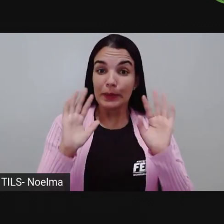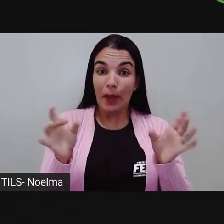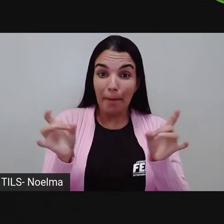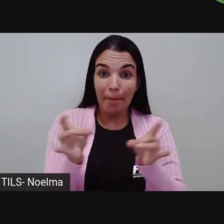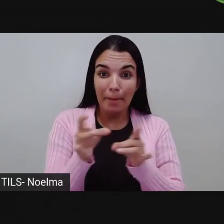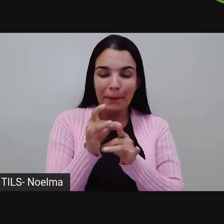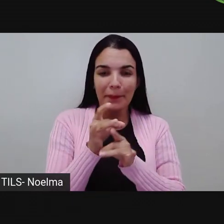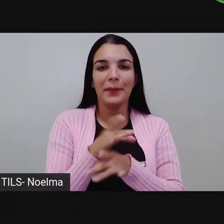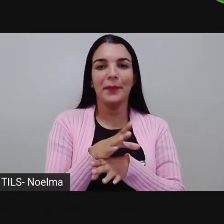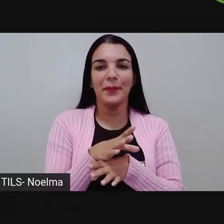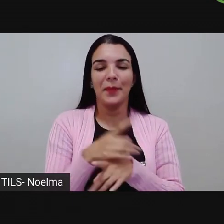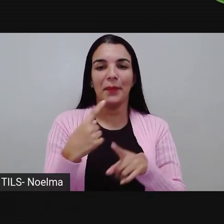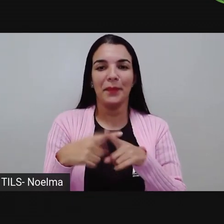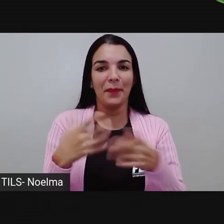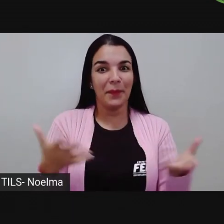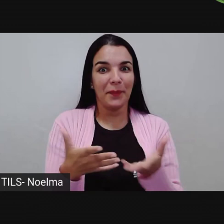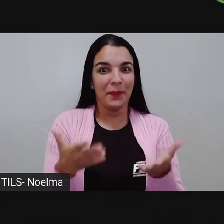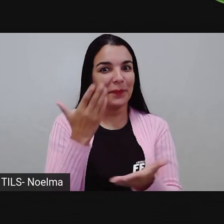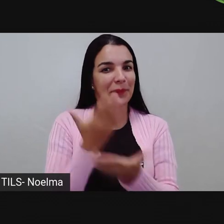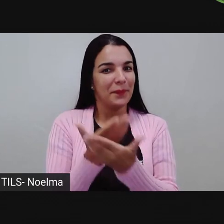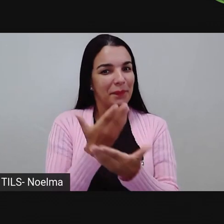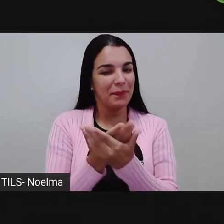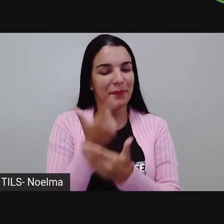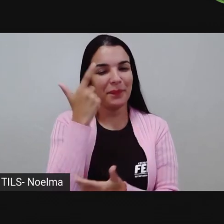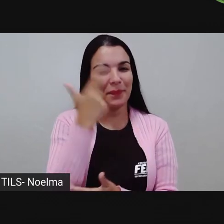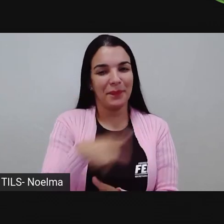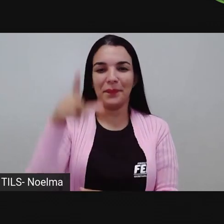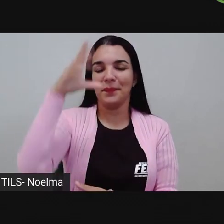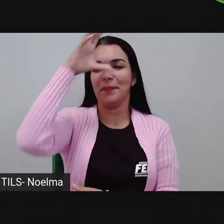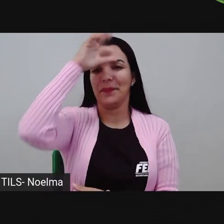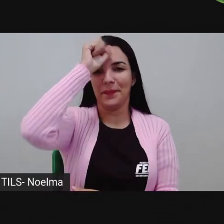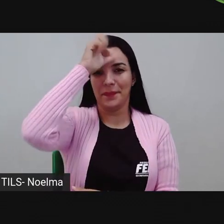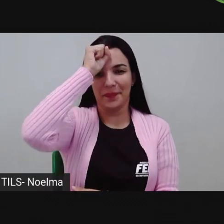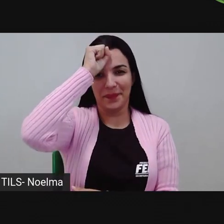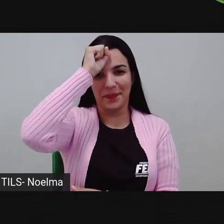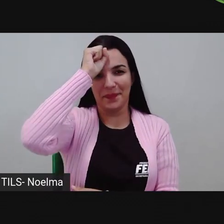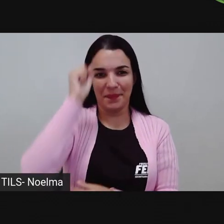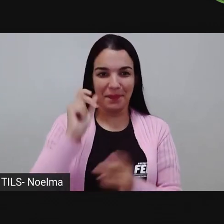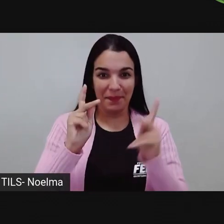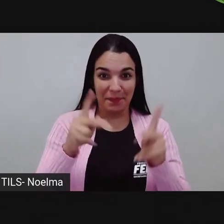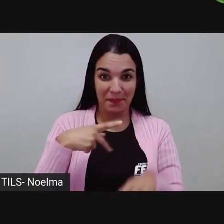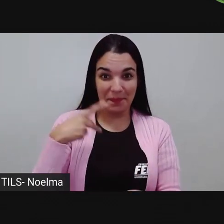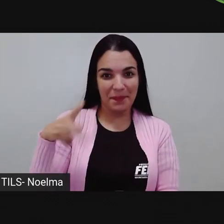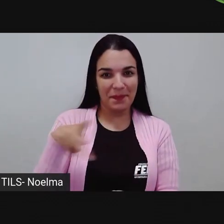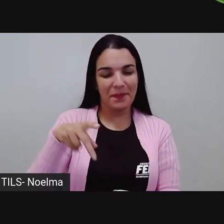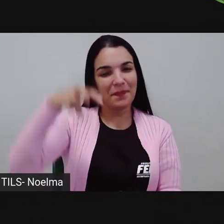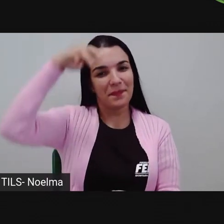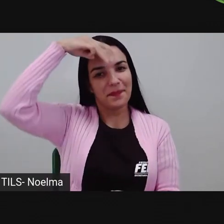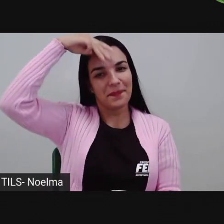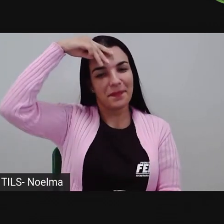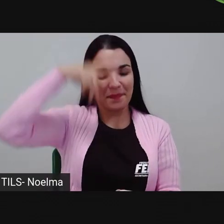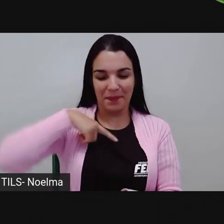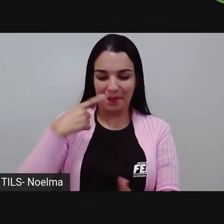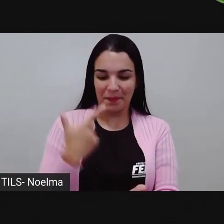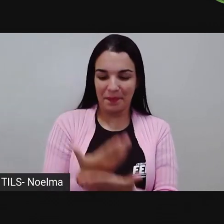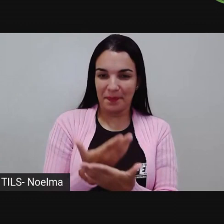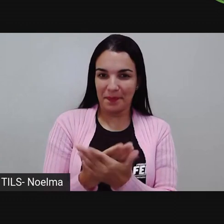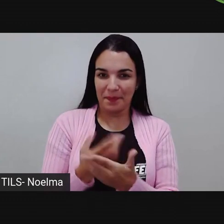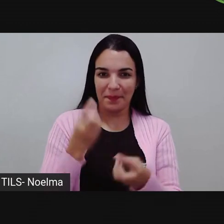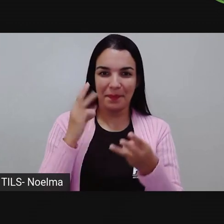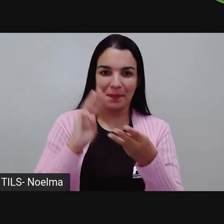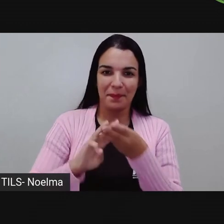tudo isso, porque nós estamos aqui reunidos para mais um momento de muito aprendizado. Eu sou a professora Mish e nós teremos aula de